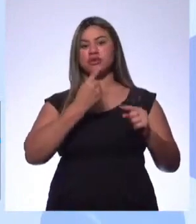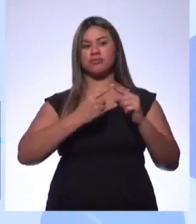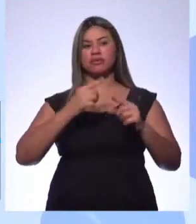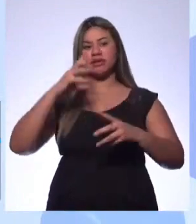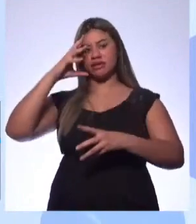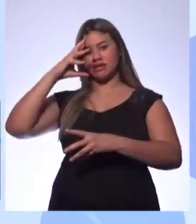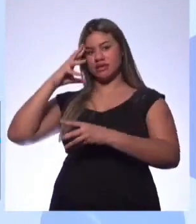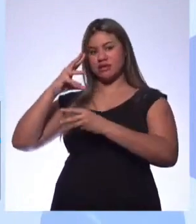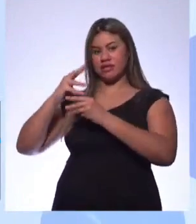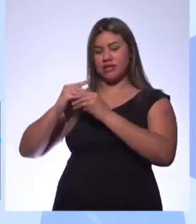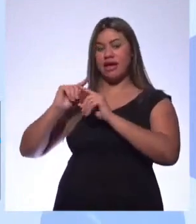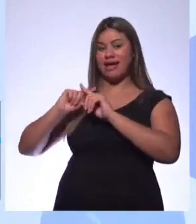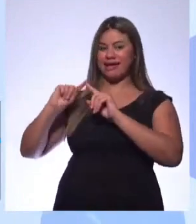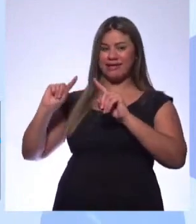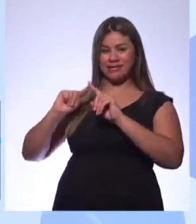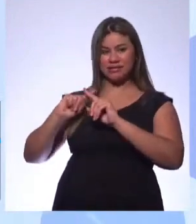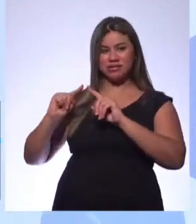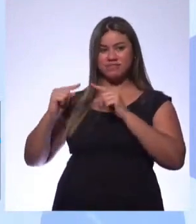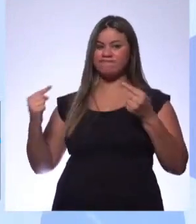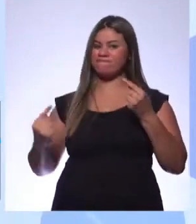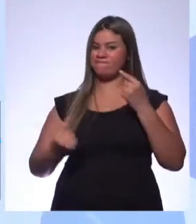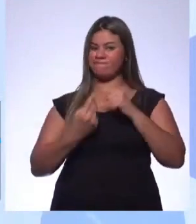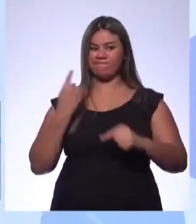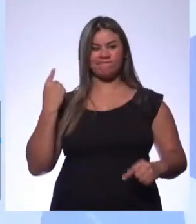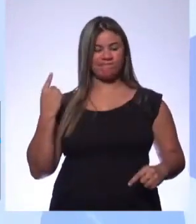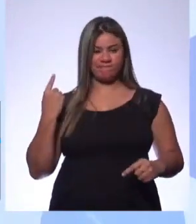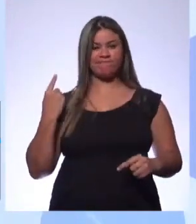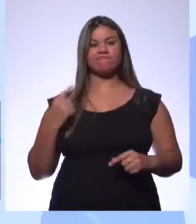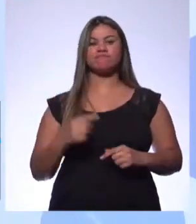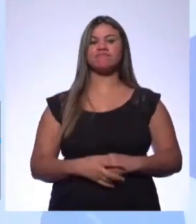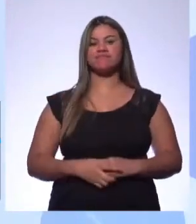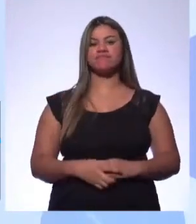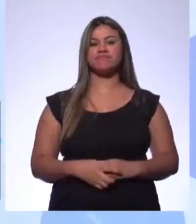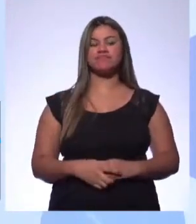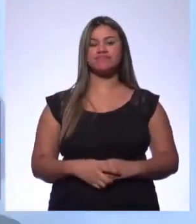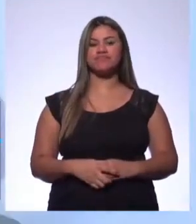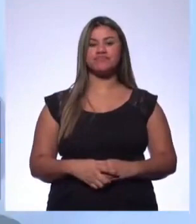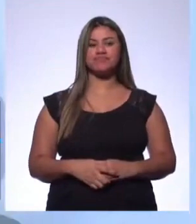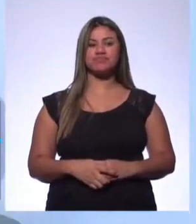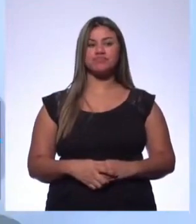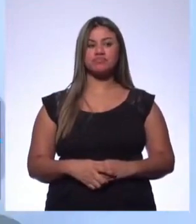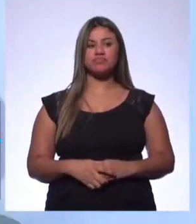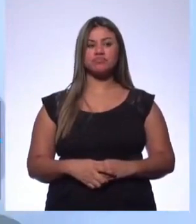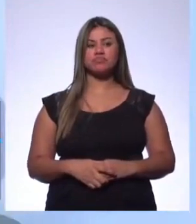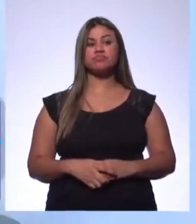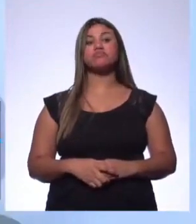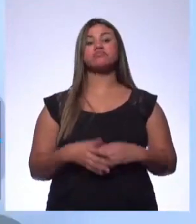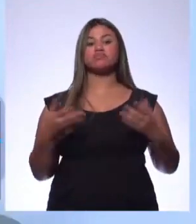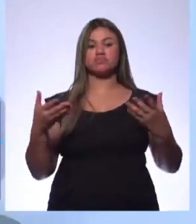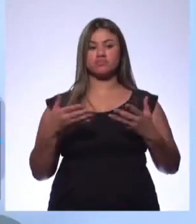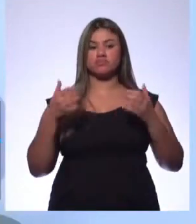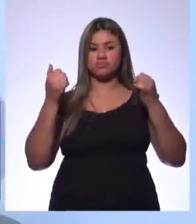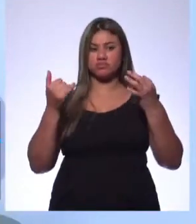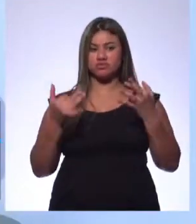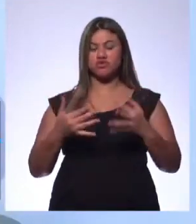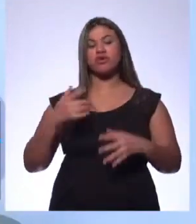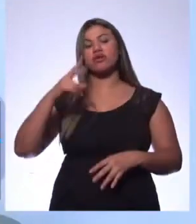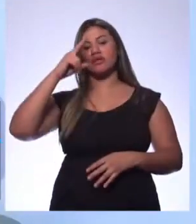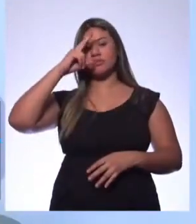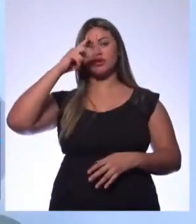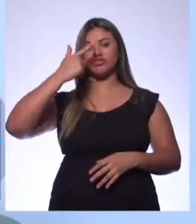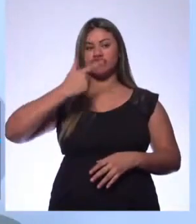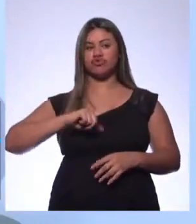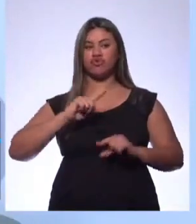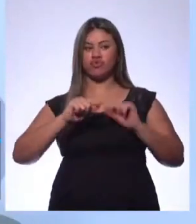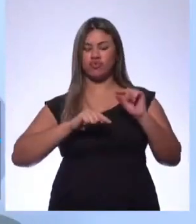descritiva. Exatamente o que a professora disse. Obrigado, professor Paulo César. E até você falando agora, me veio mais coisas à cabeça.